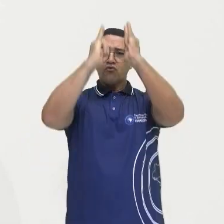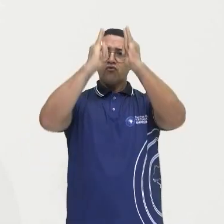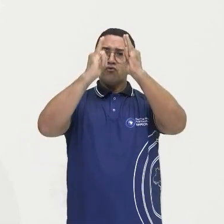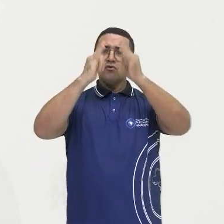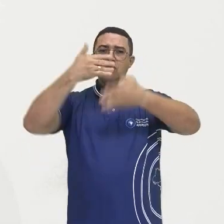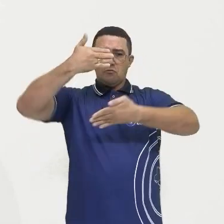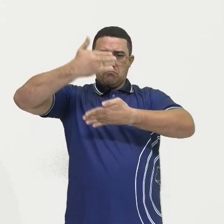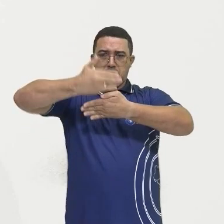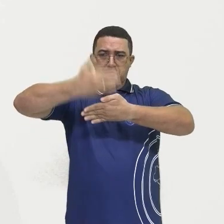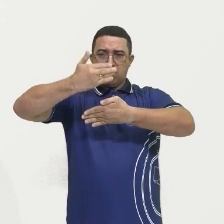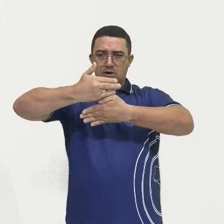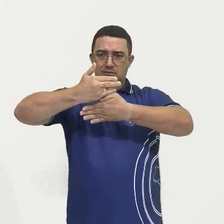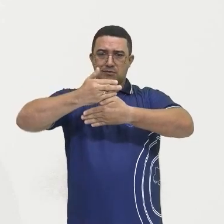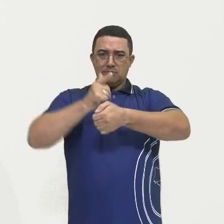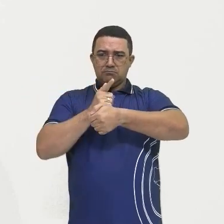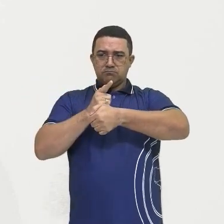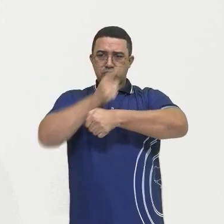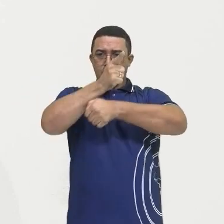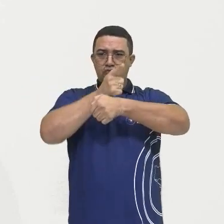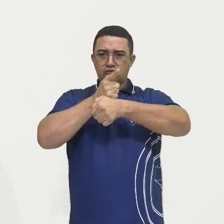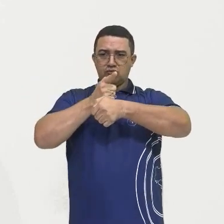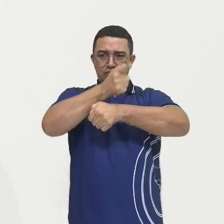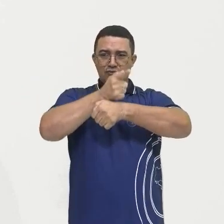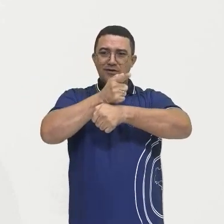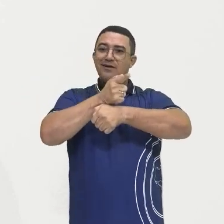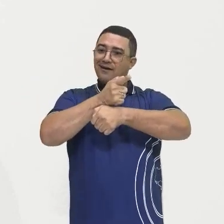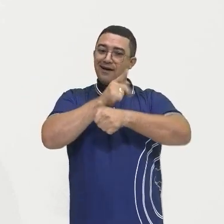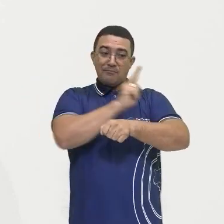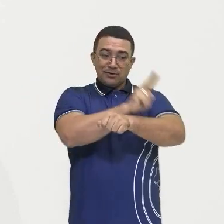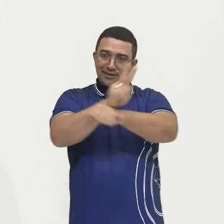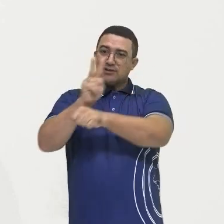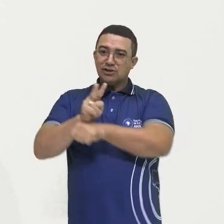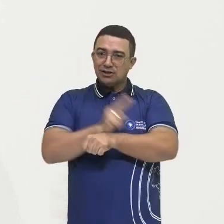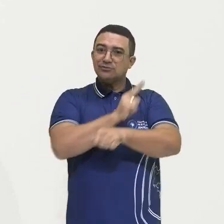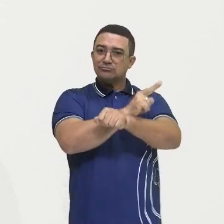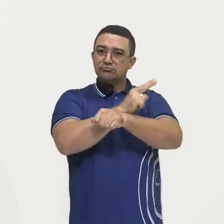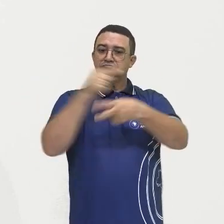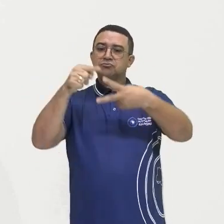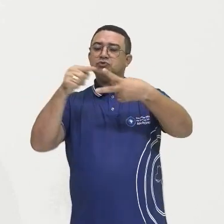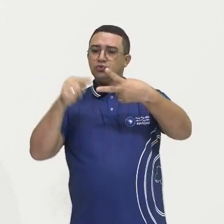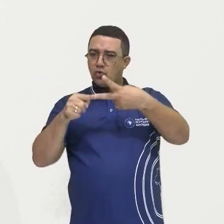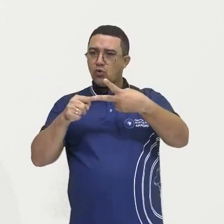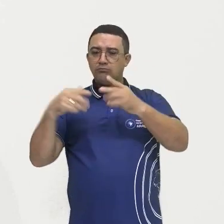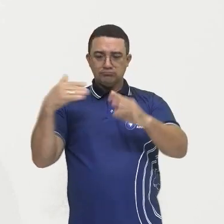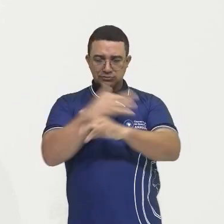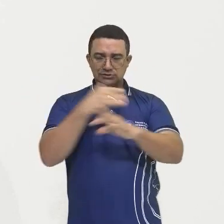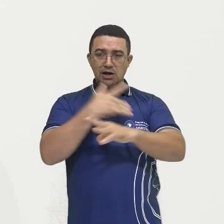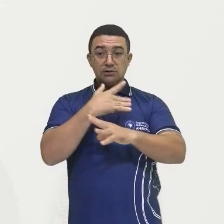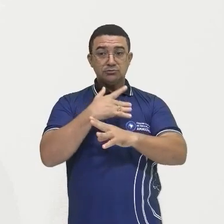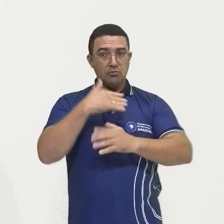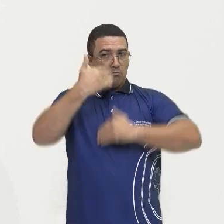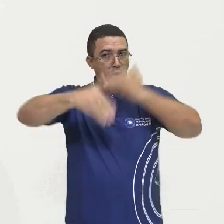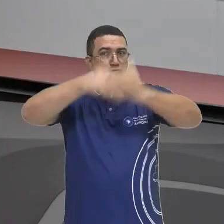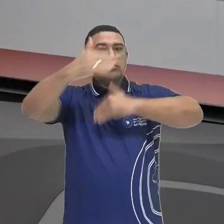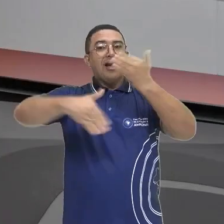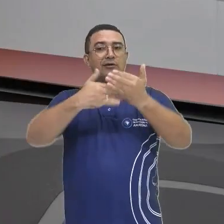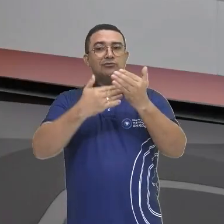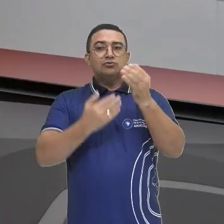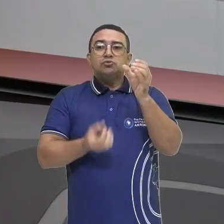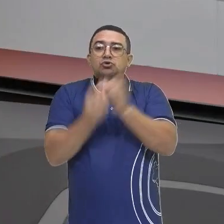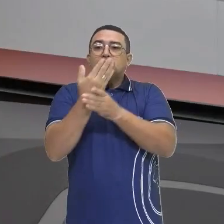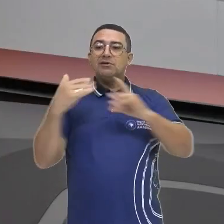esses núcleos urbanos e daí o crescimento das cidades, o processo de urbanização na nossa região.